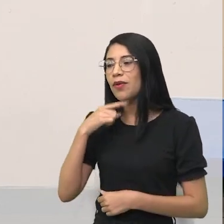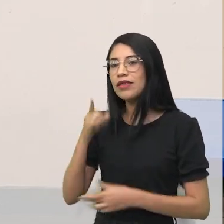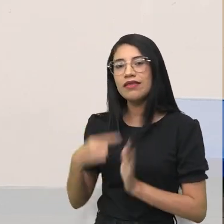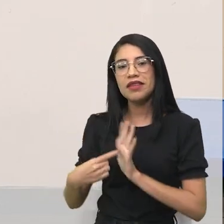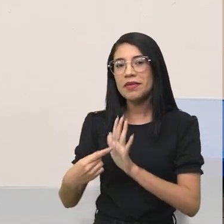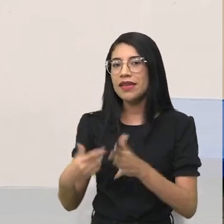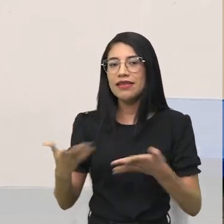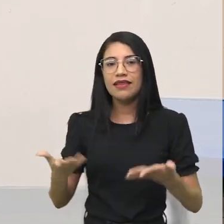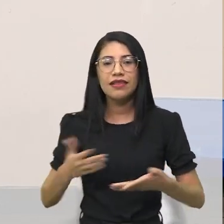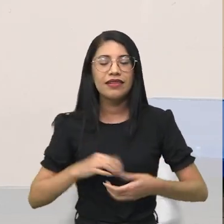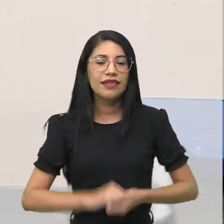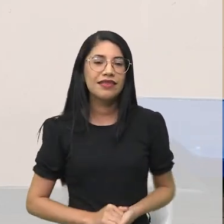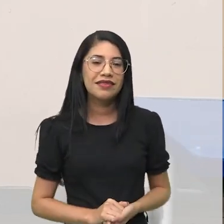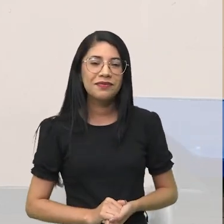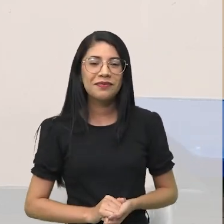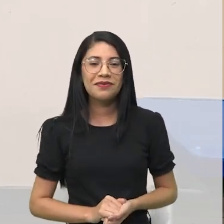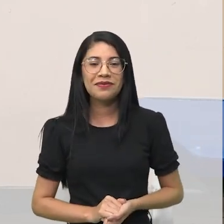jeito.